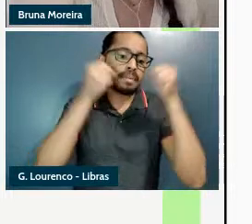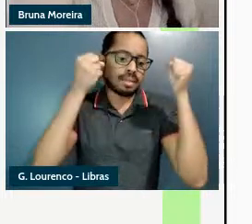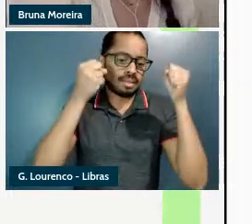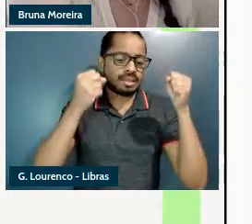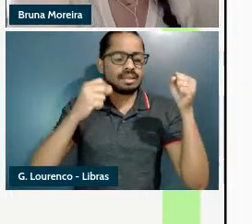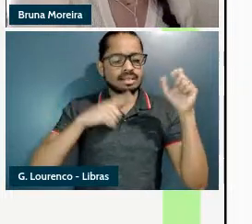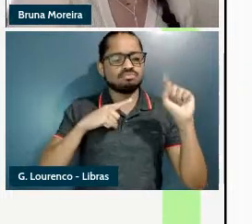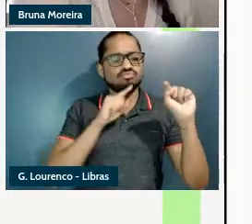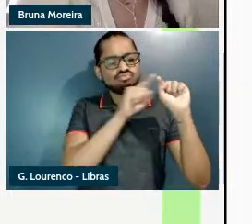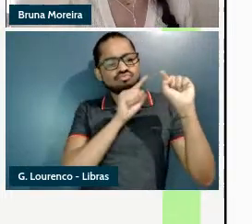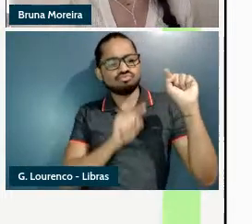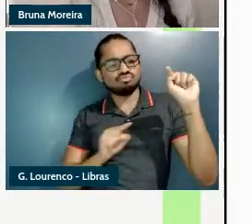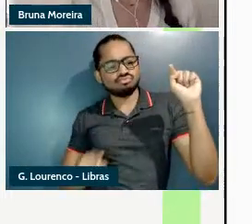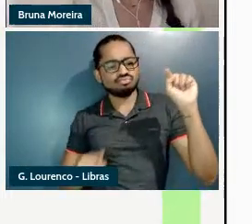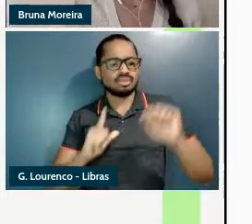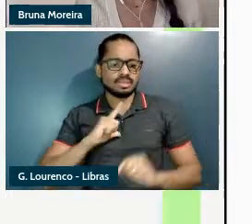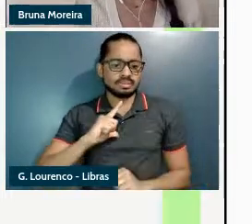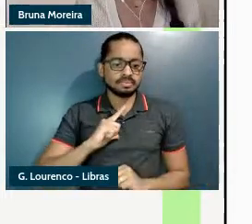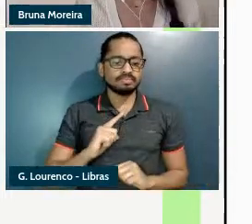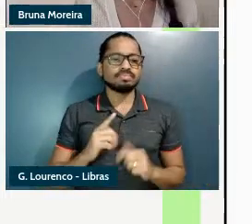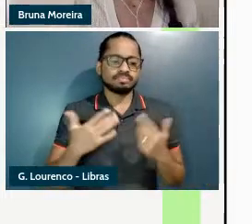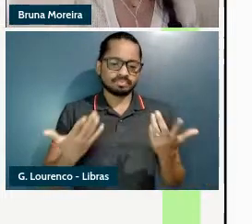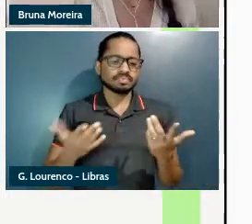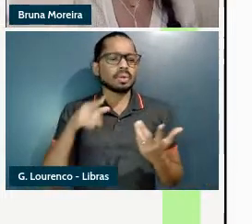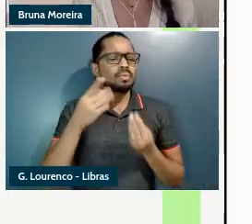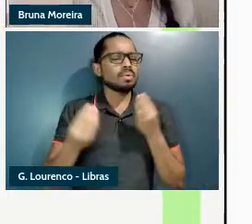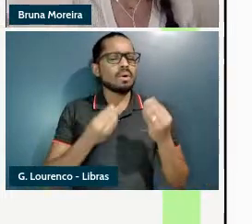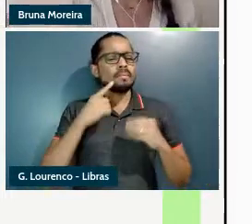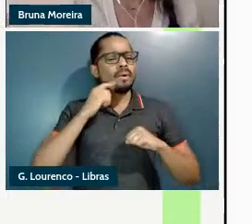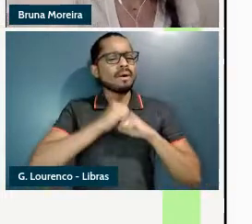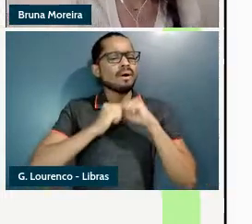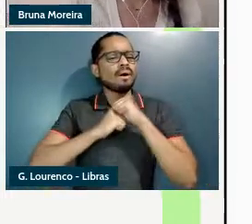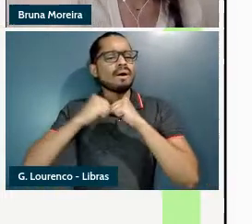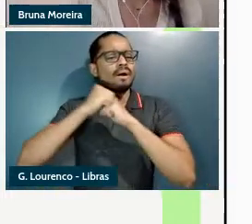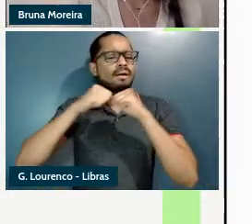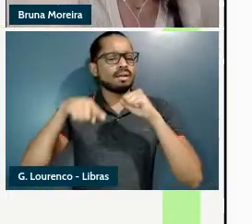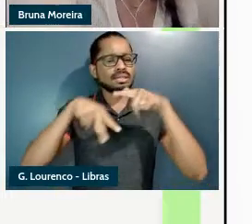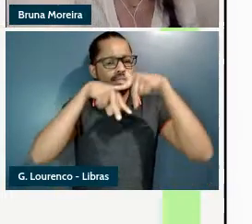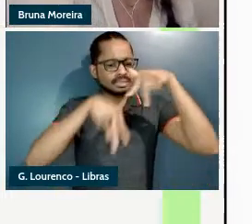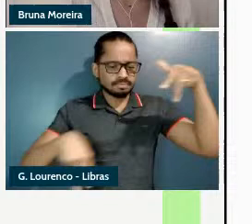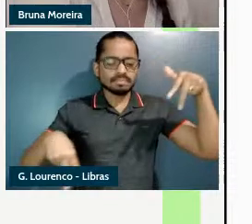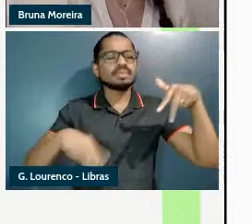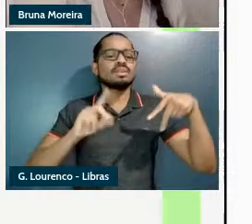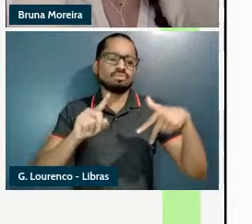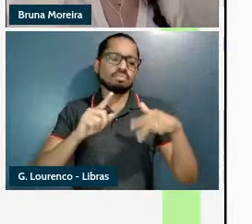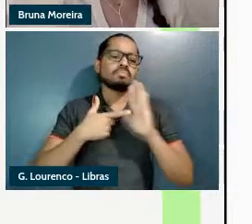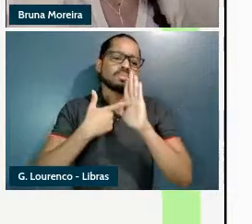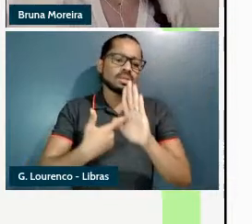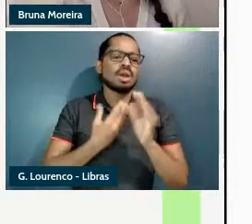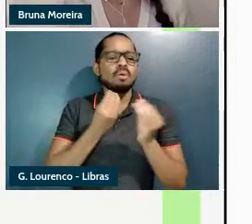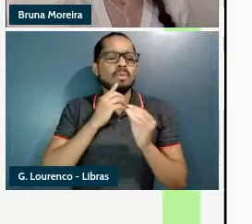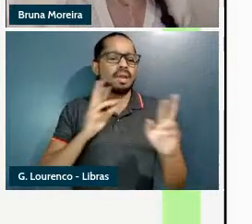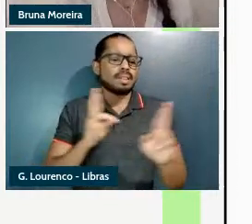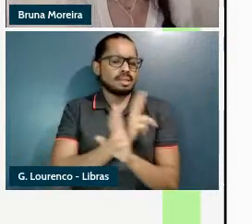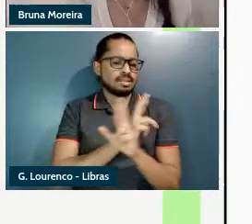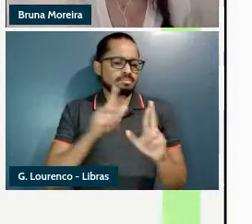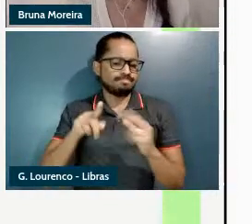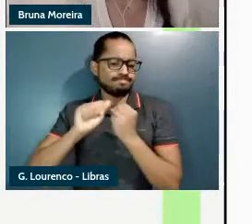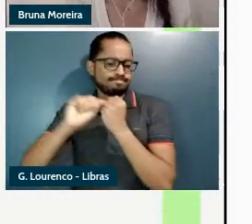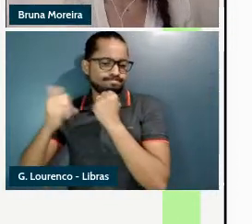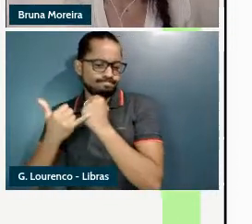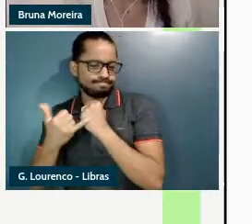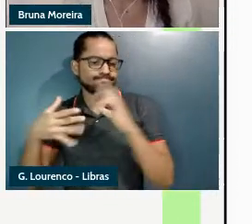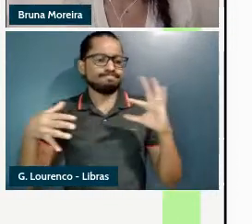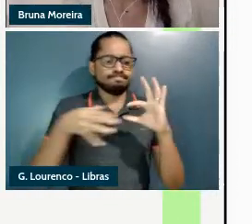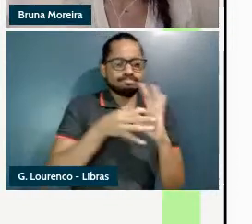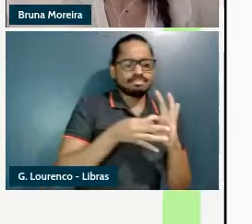essa estrutura da minha apresentação eu vou falar primeiramente sobre a relação desses adjetivos com a passiva o a sal de